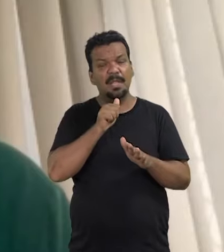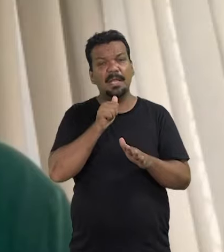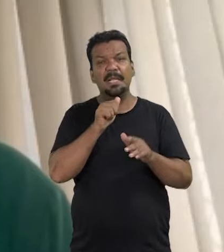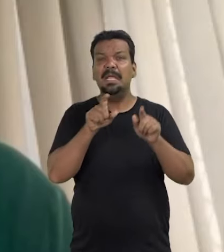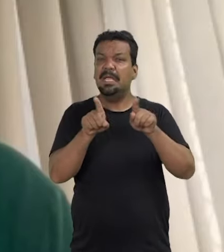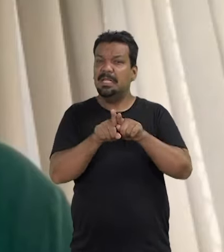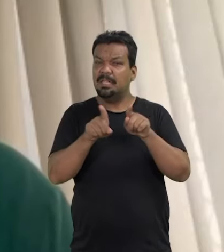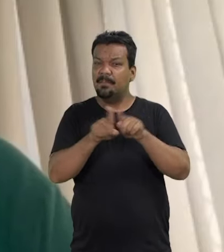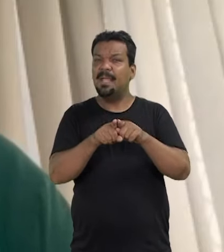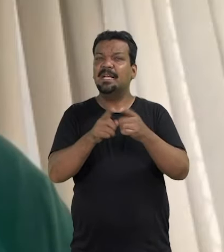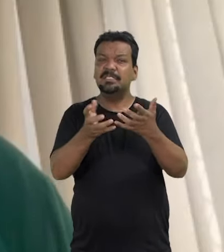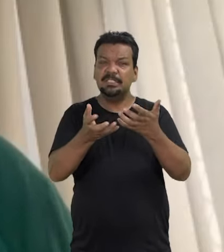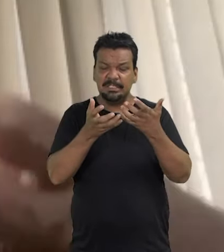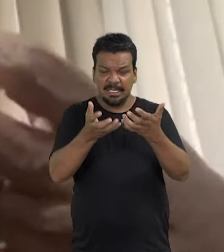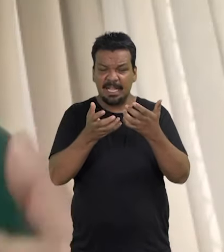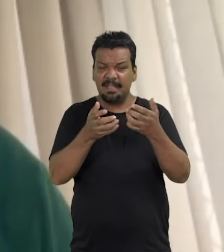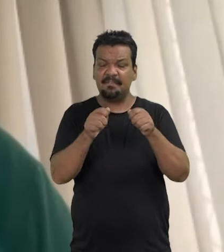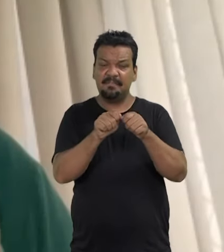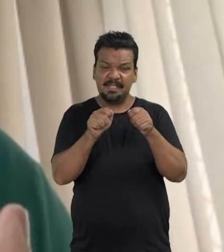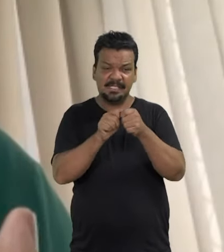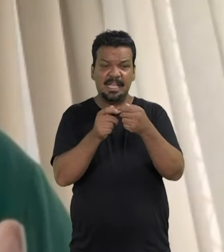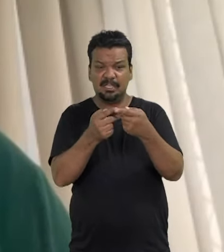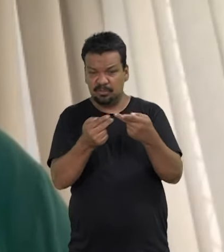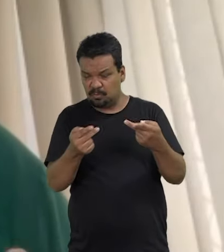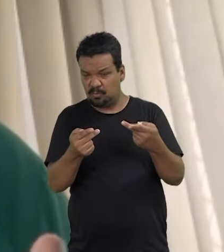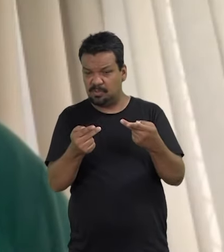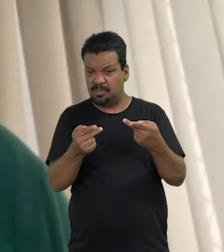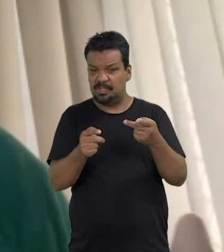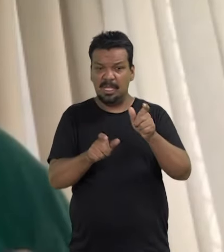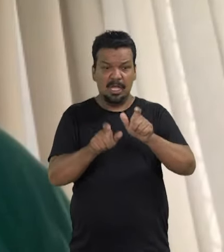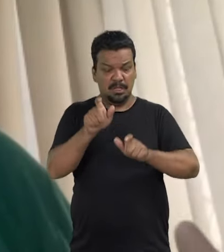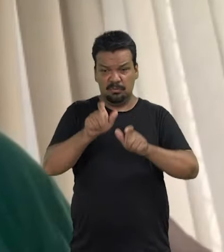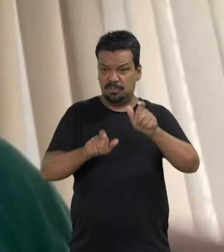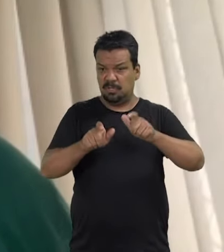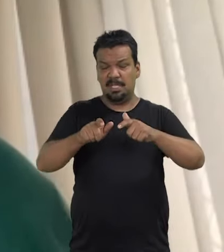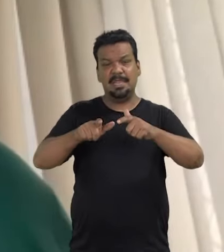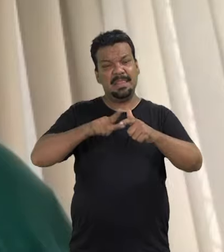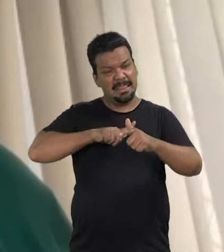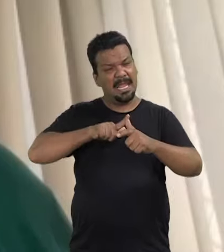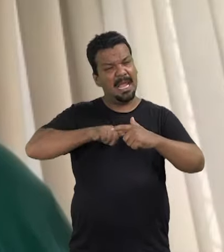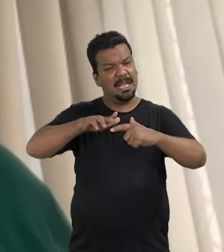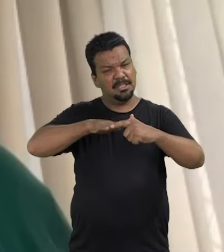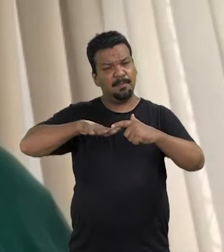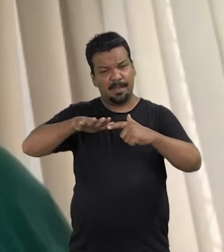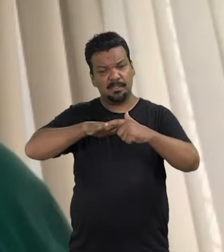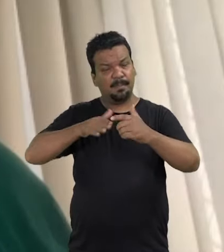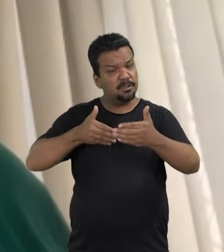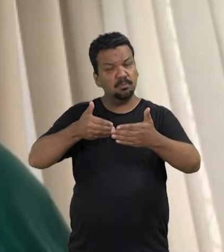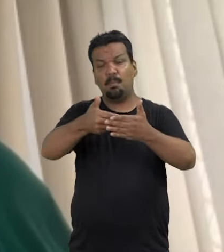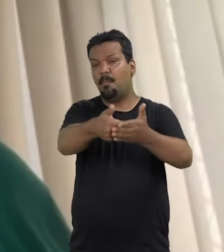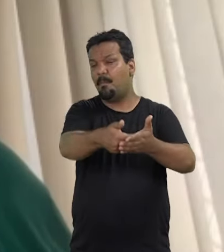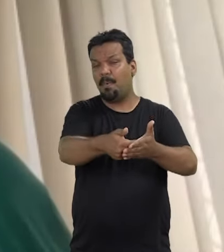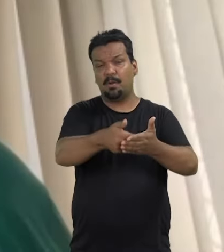mulheres, e ao mesmo tempo a gente quer fazer as coisas de maneira que abra espaço para aquelas que virão depois de nós.